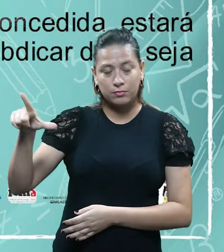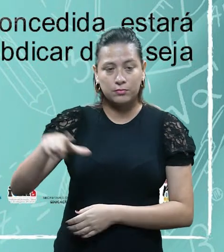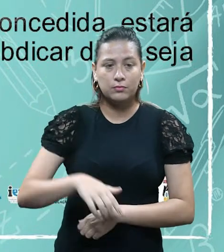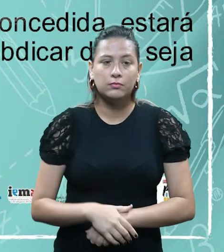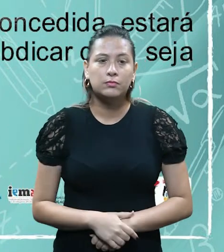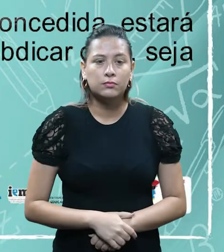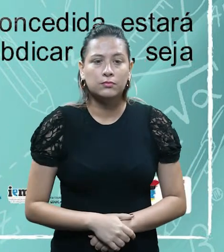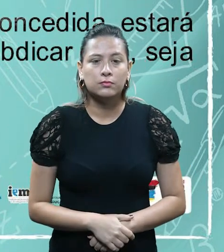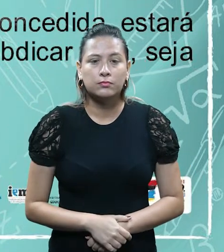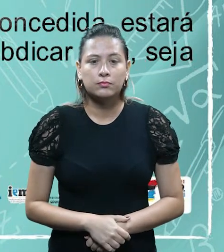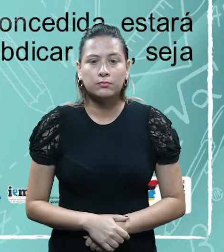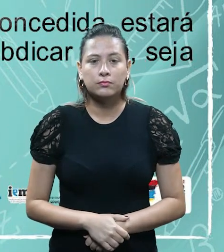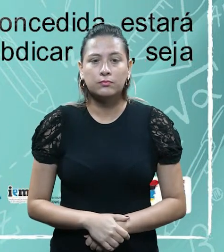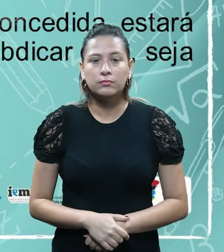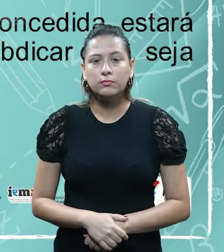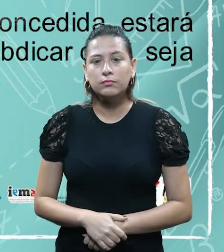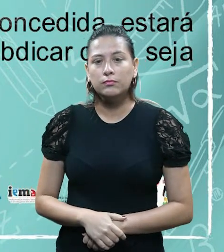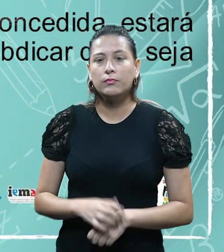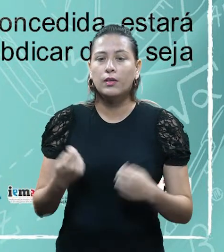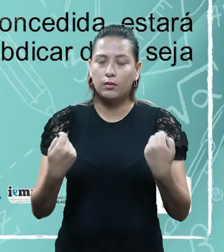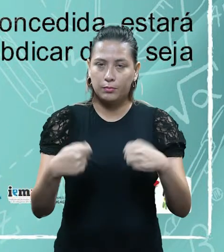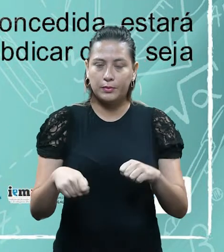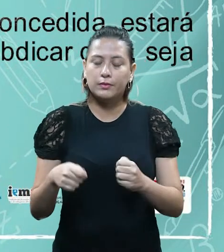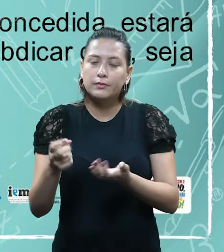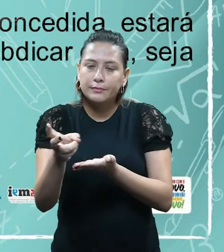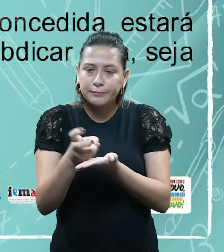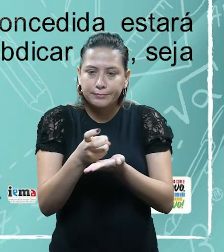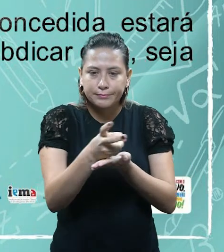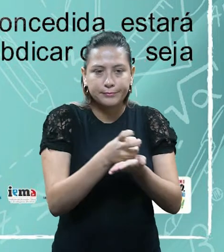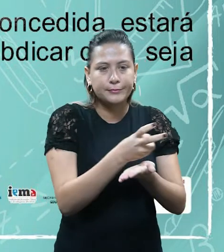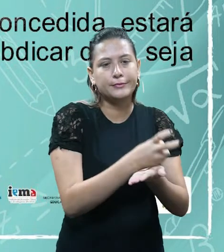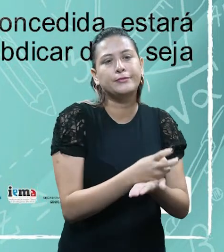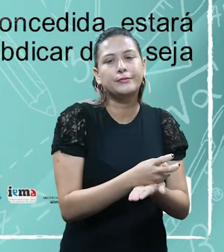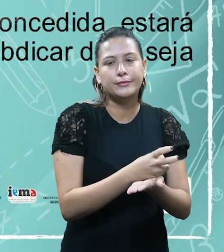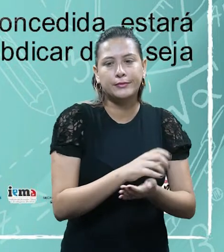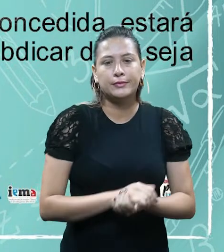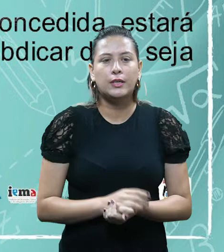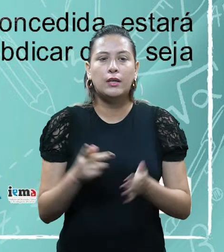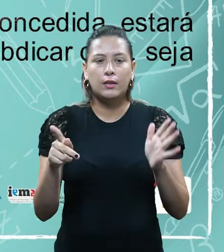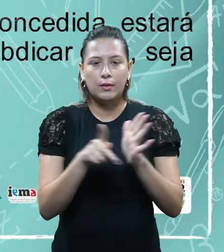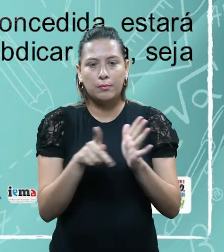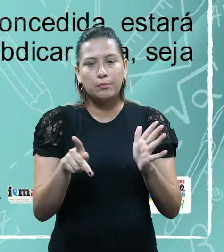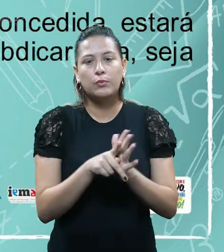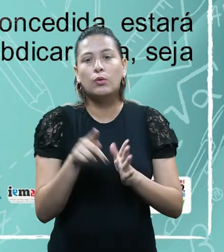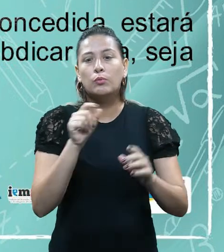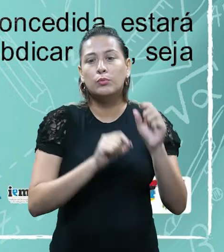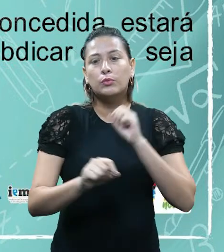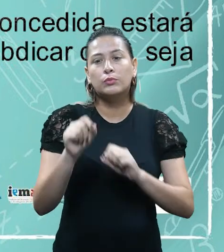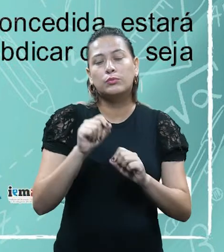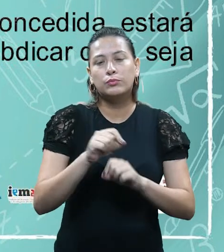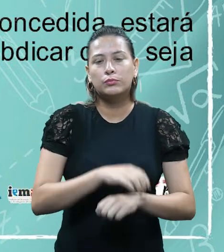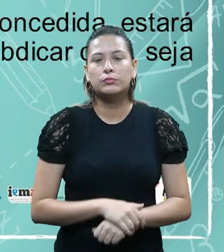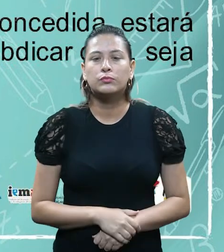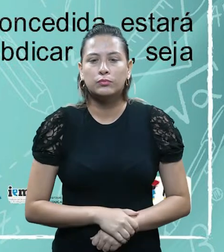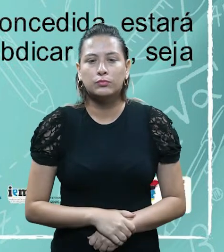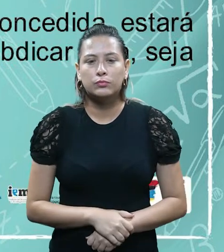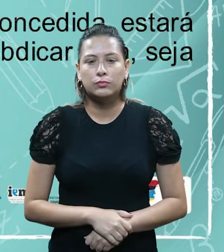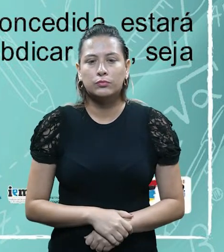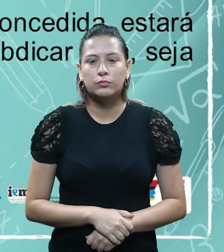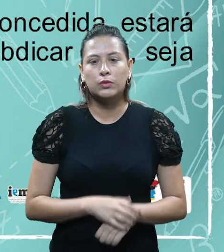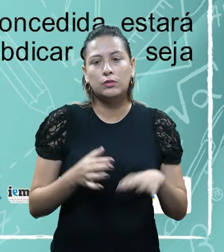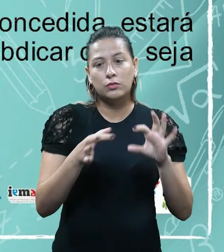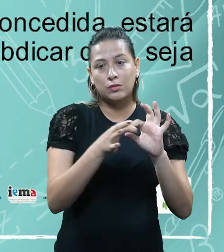é inrenunciável, né, a inrenunciabilidade da competência tributária diz respeito à impossibilidade de abrir mão da aptidão